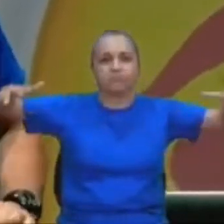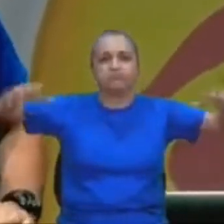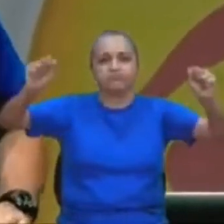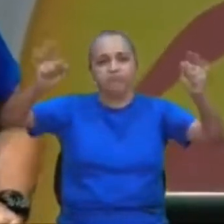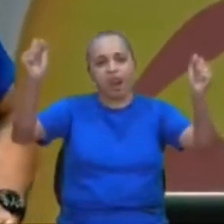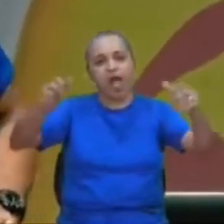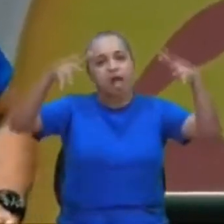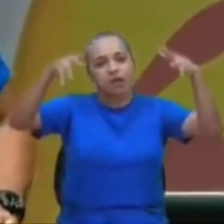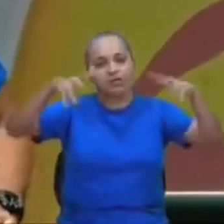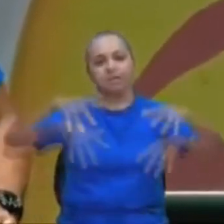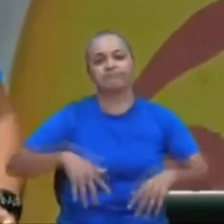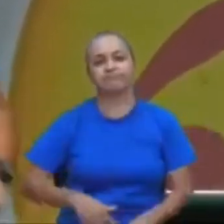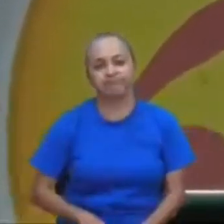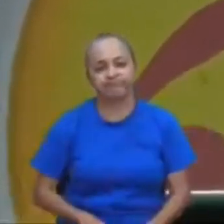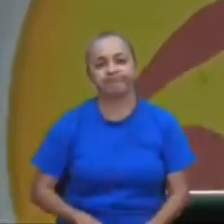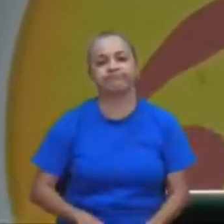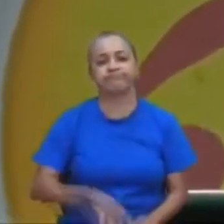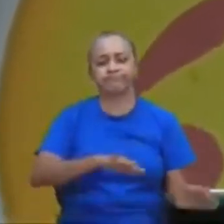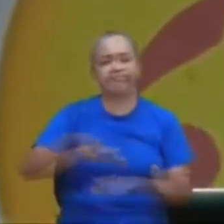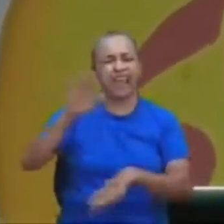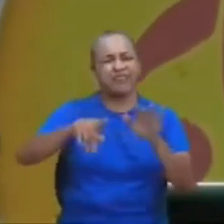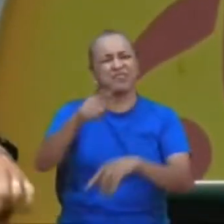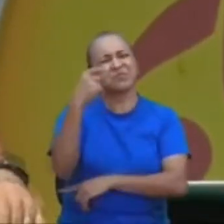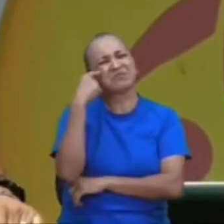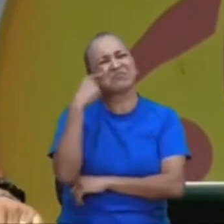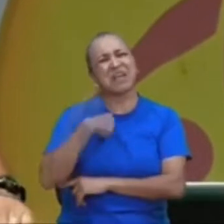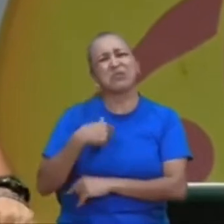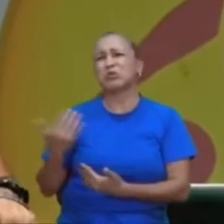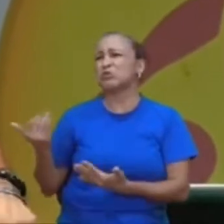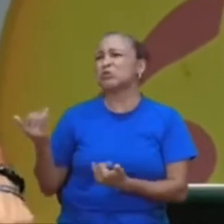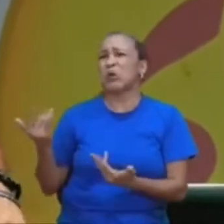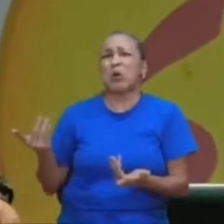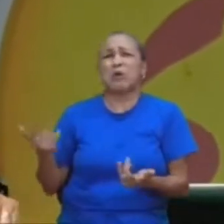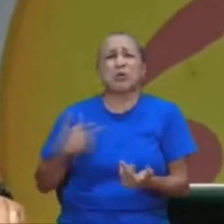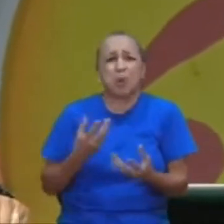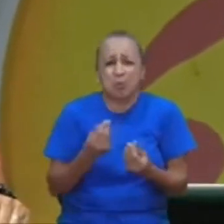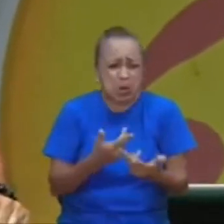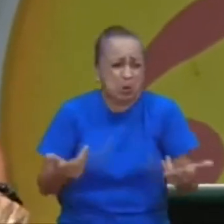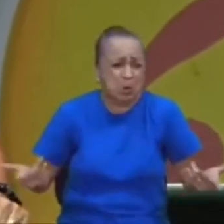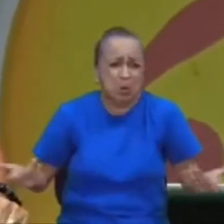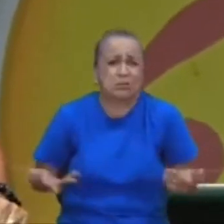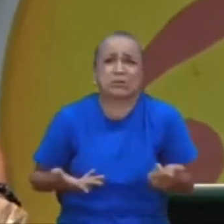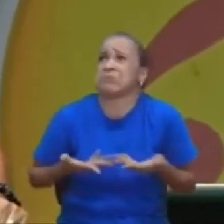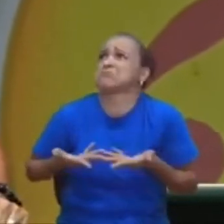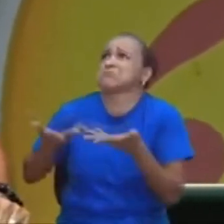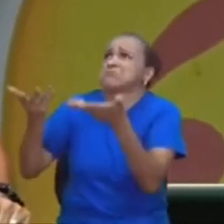eu sou só uma criança, eu sou só um, eu não tenho muita coisa para oferecer,